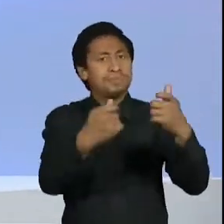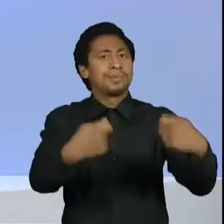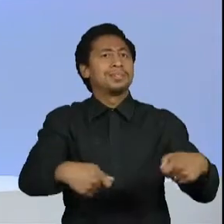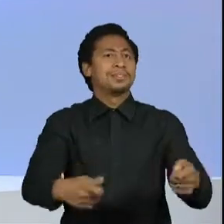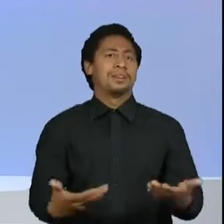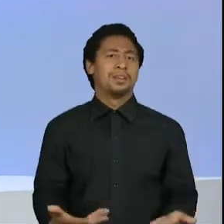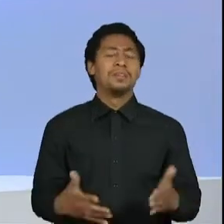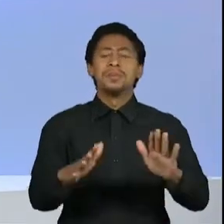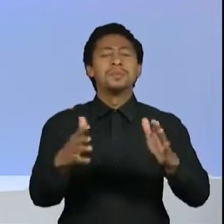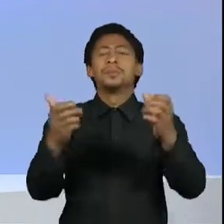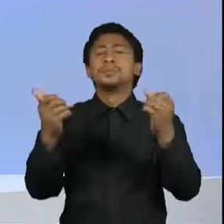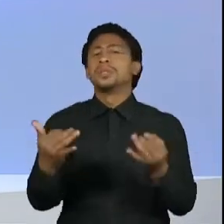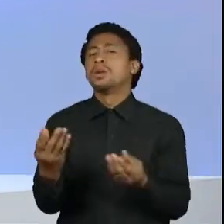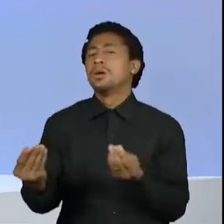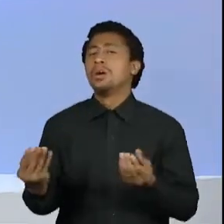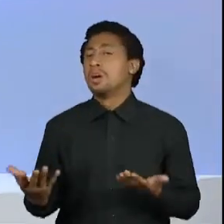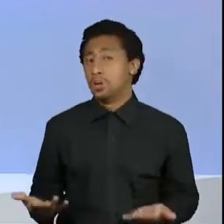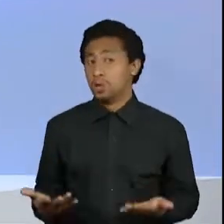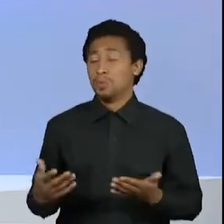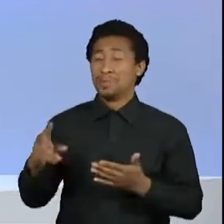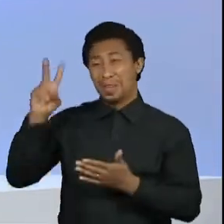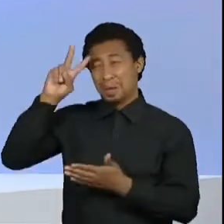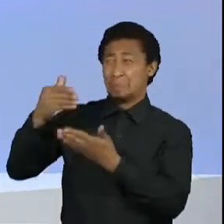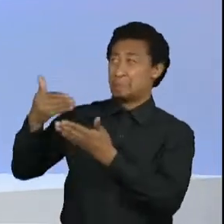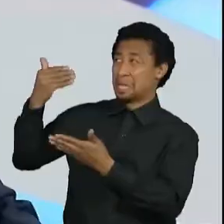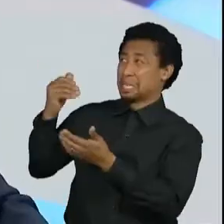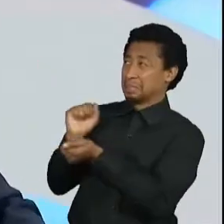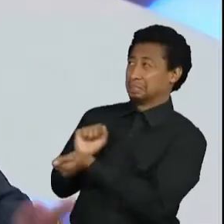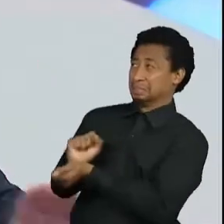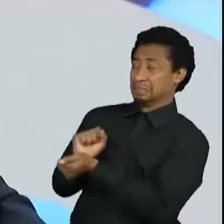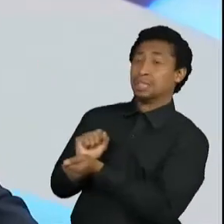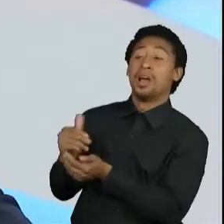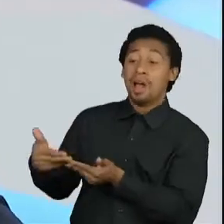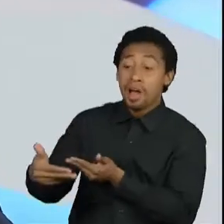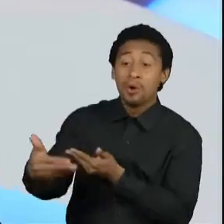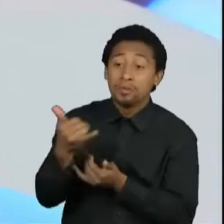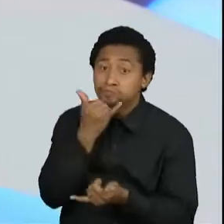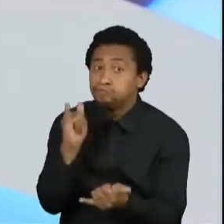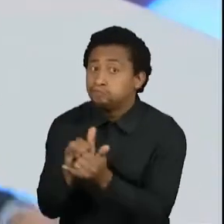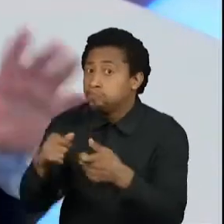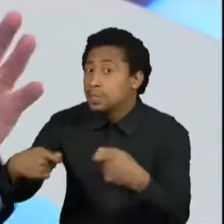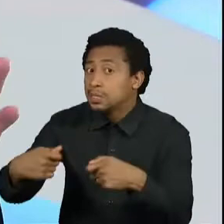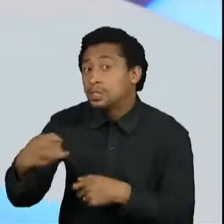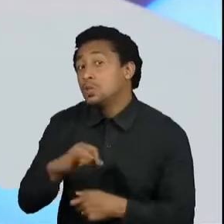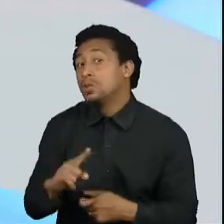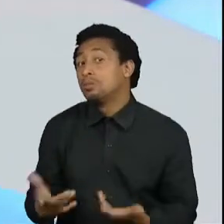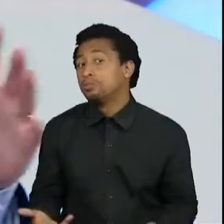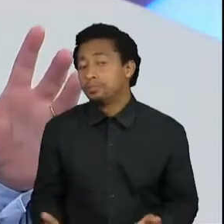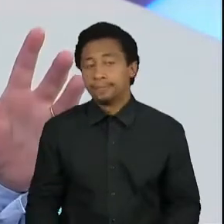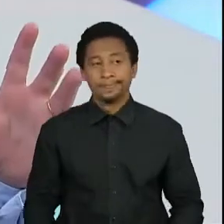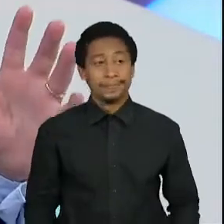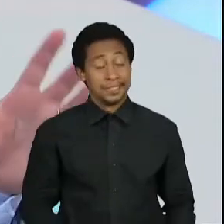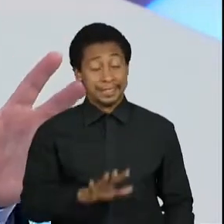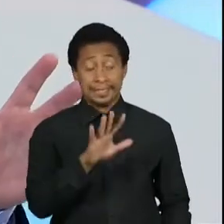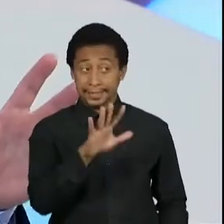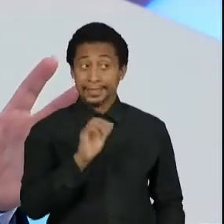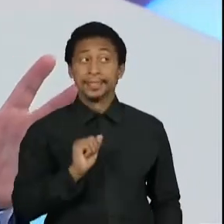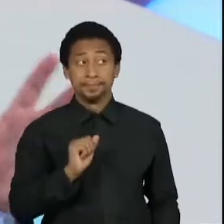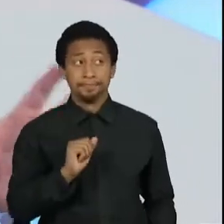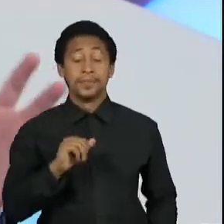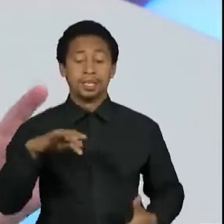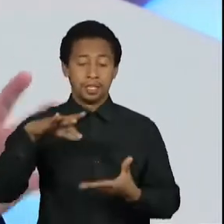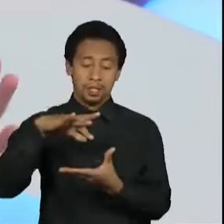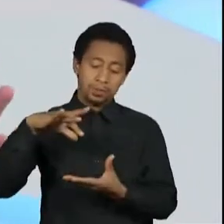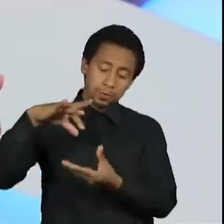de reparação também ligadas a esse passado escravista? Olha, sobre a primeira pergunta, é evidente que numa sociedade democrática livre,